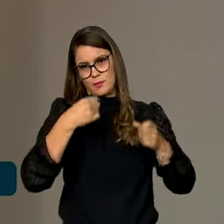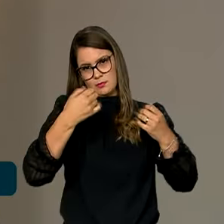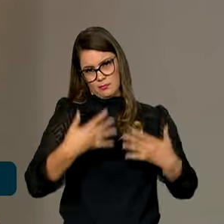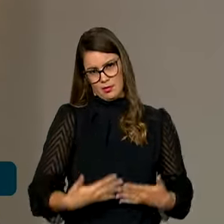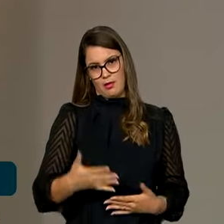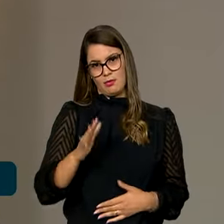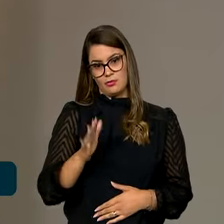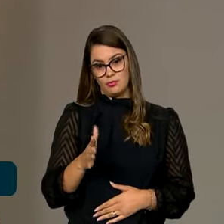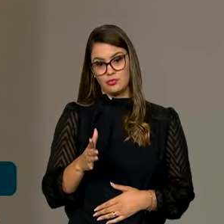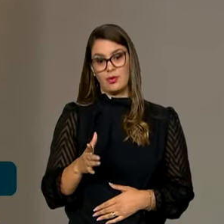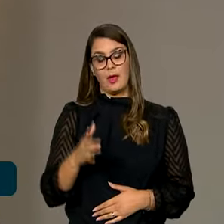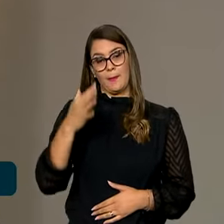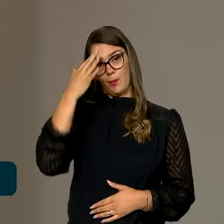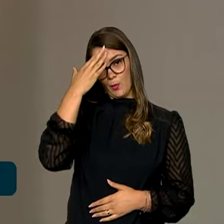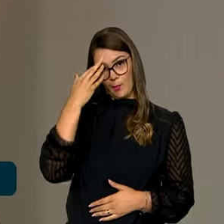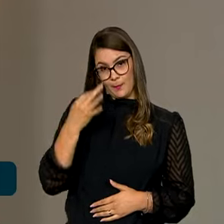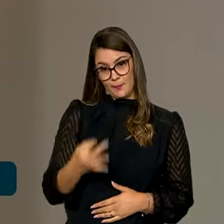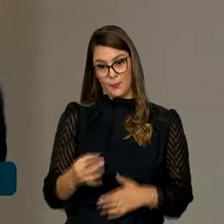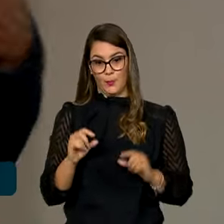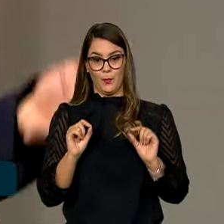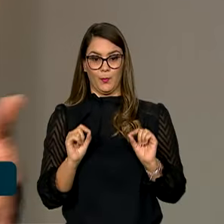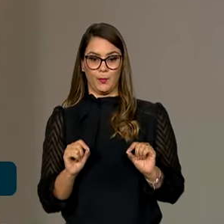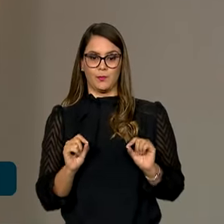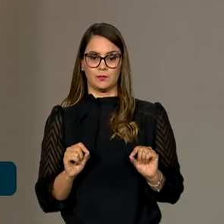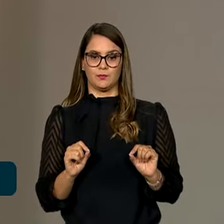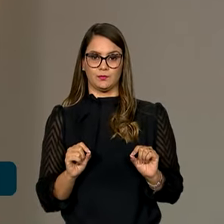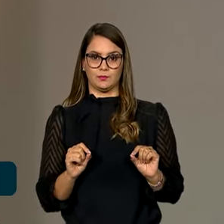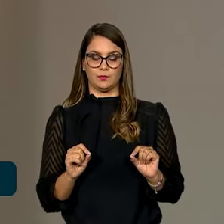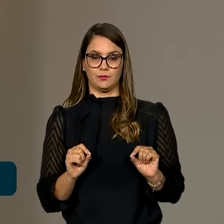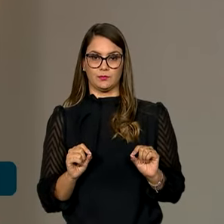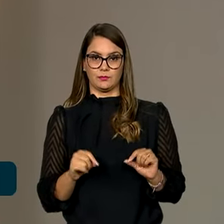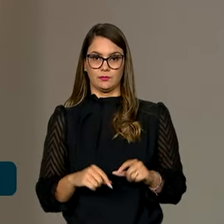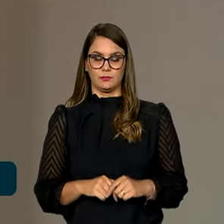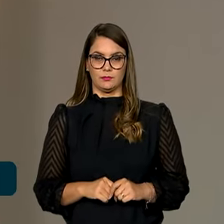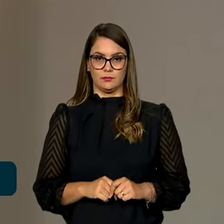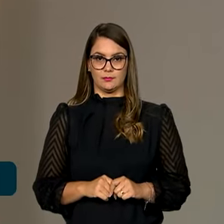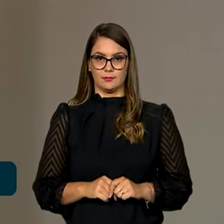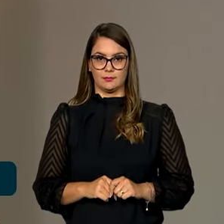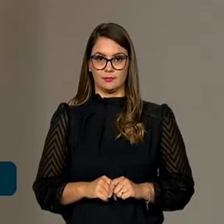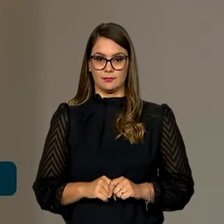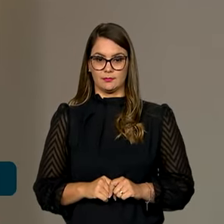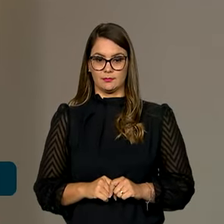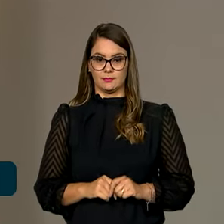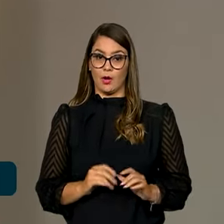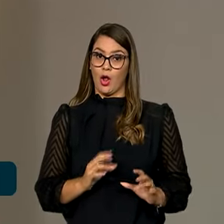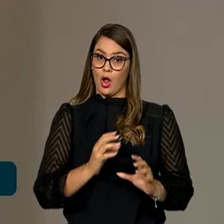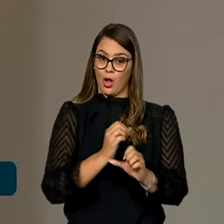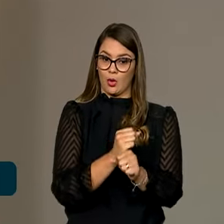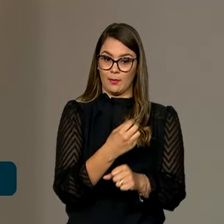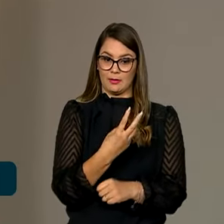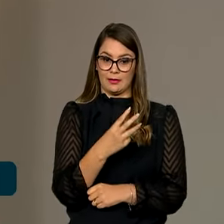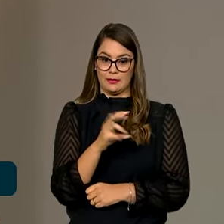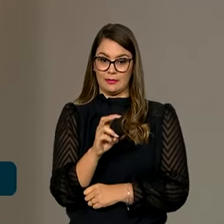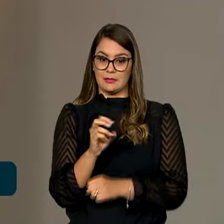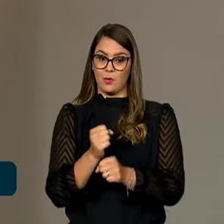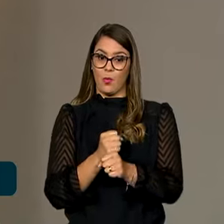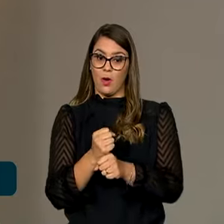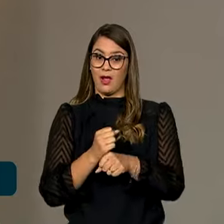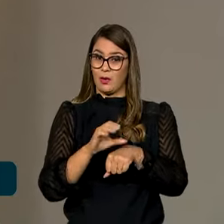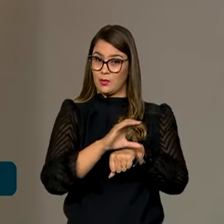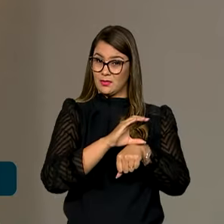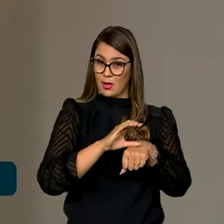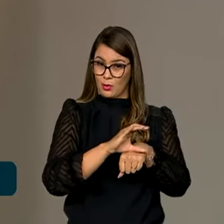dizer, por entender que, completado 35 anos de promulgação da Constituição, é